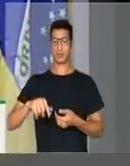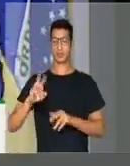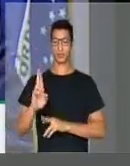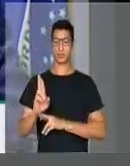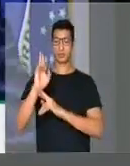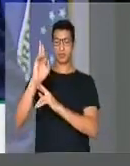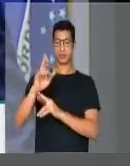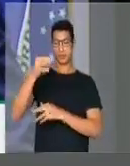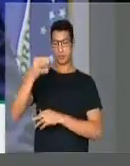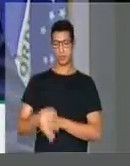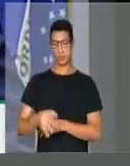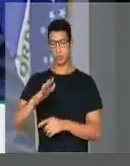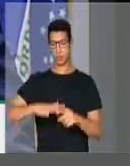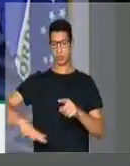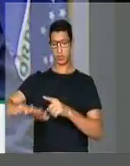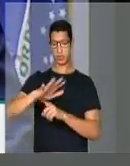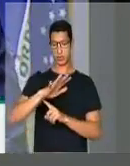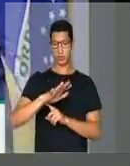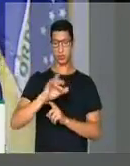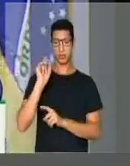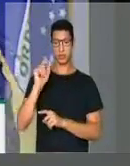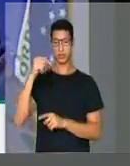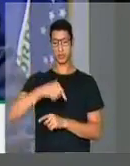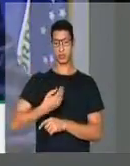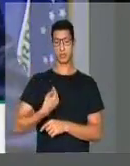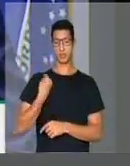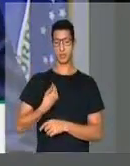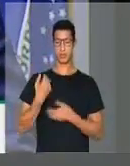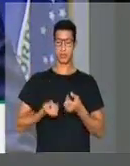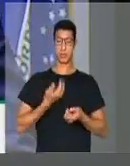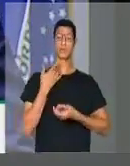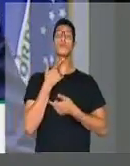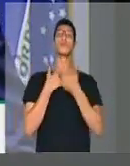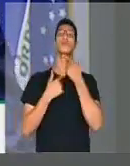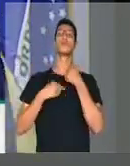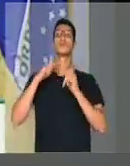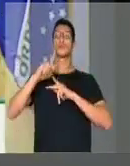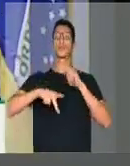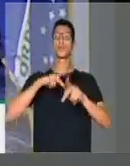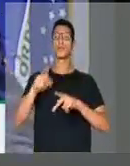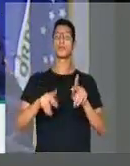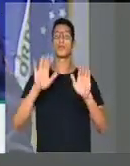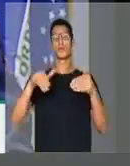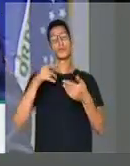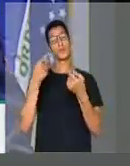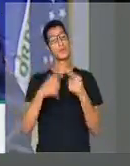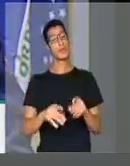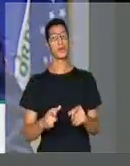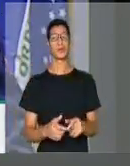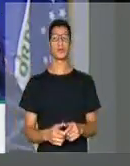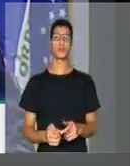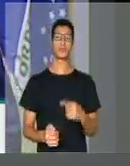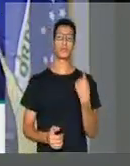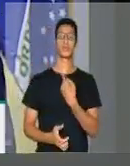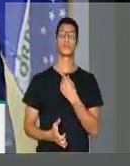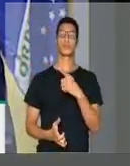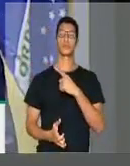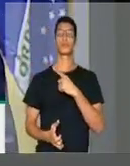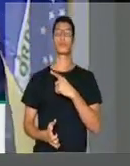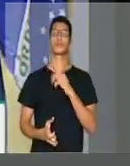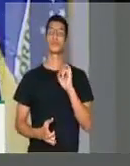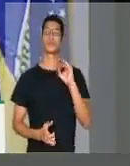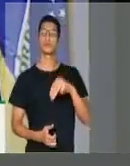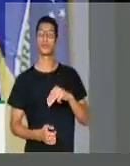representa corretamente a sociedade, de que aqui está expressa a vontade do povo, quando muito pelo contrário. Nós temos